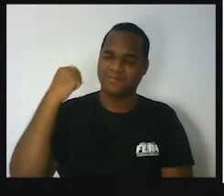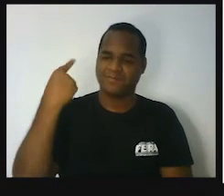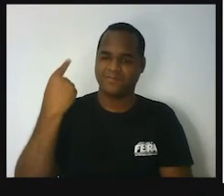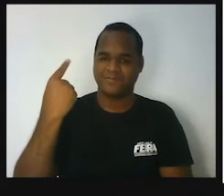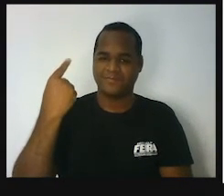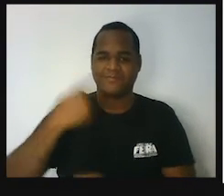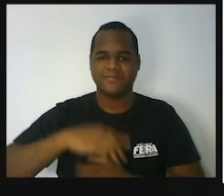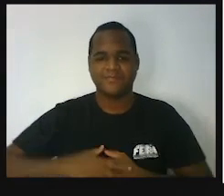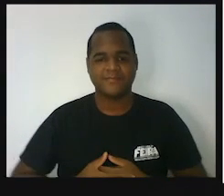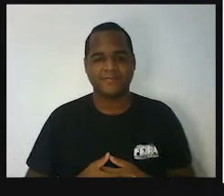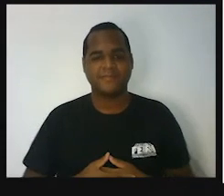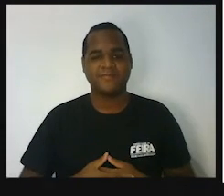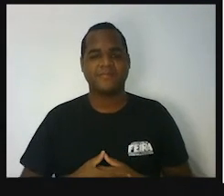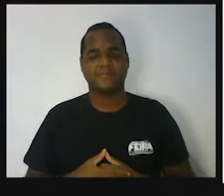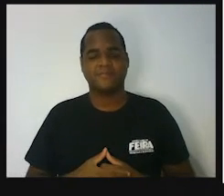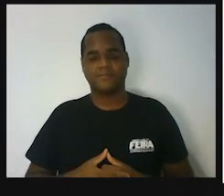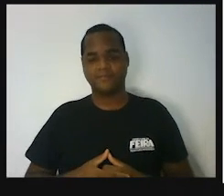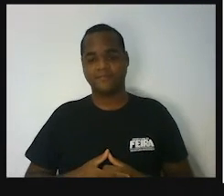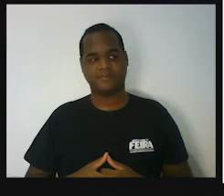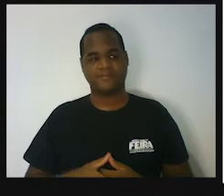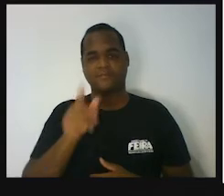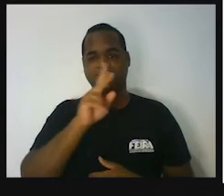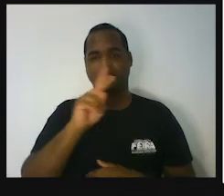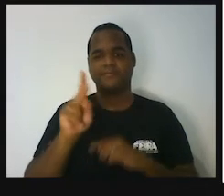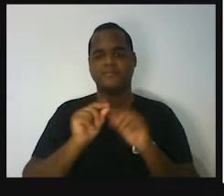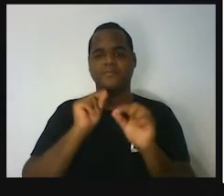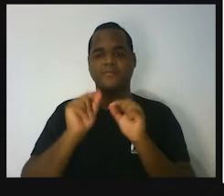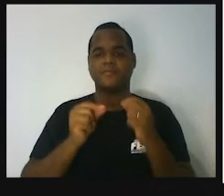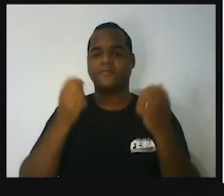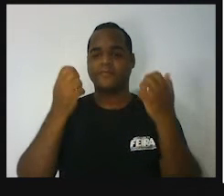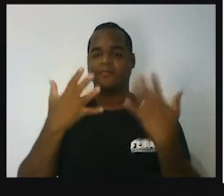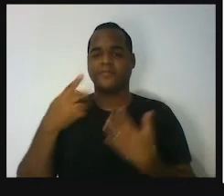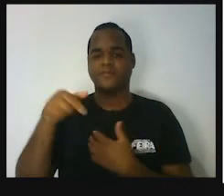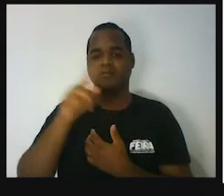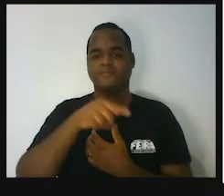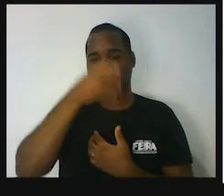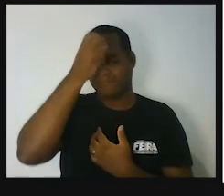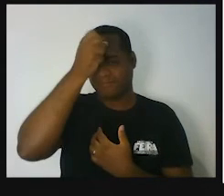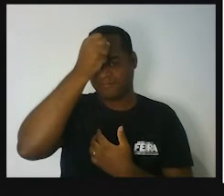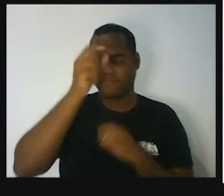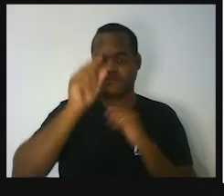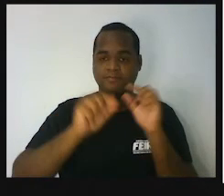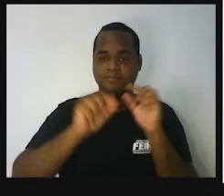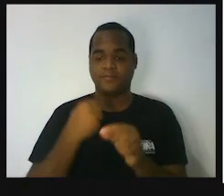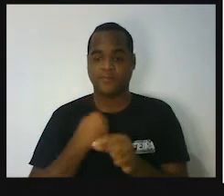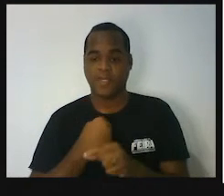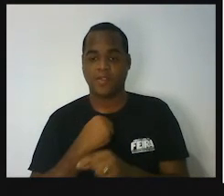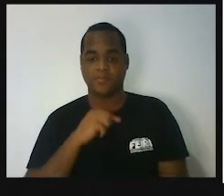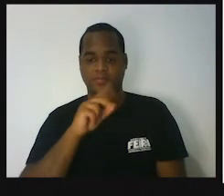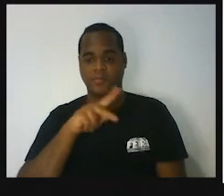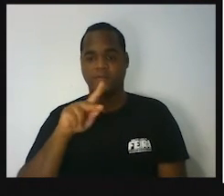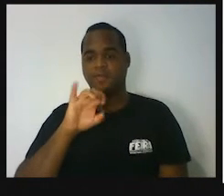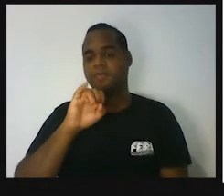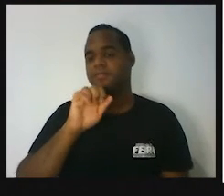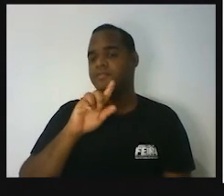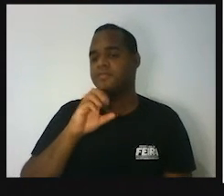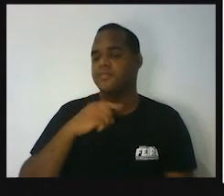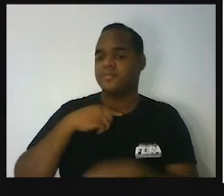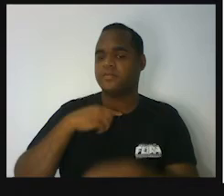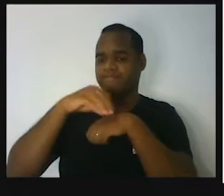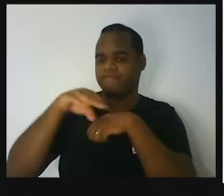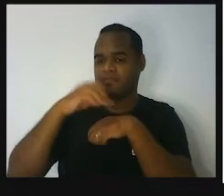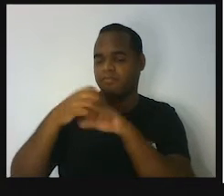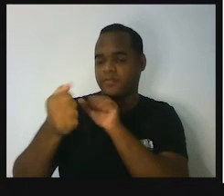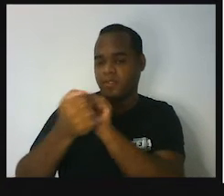princesa do sertão. Professor, o que é que nós vamos aprender nessa aula? O que é que eu e o professor Iago, junto com